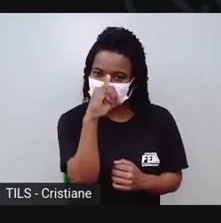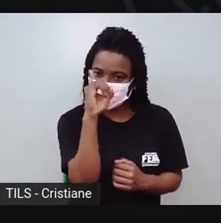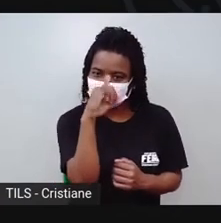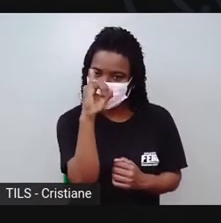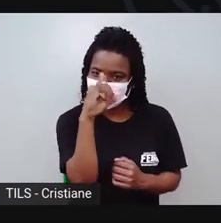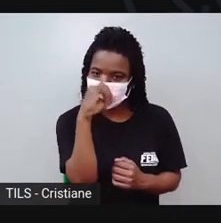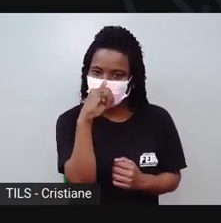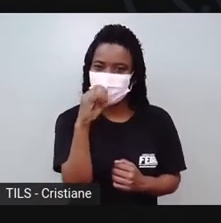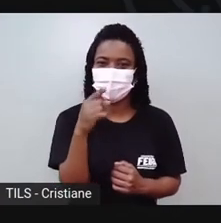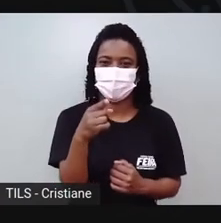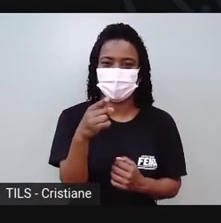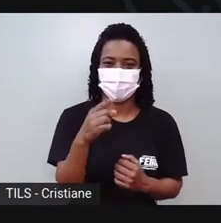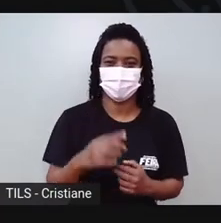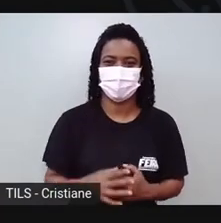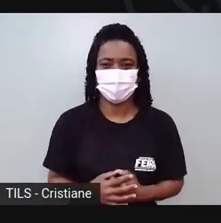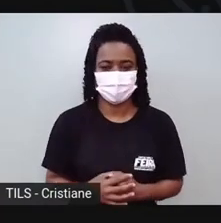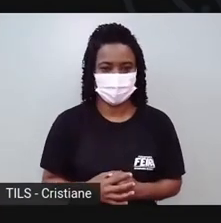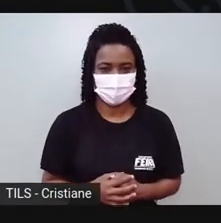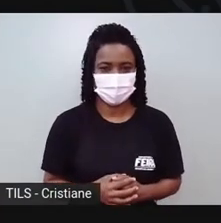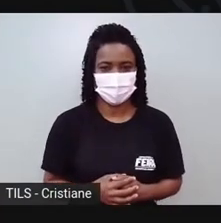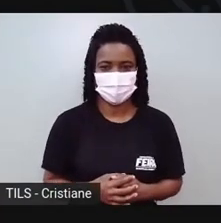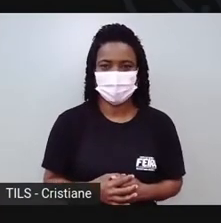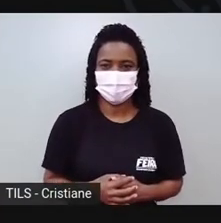Aí a gente vai pegar